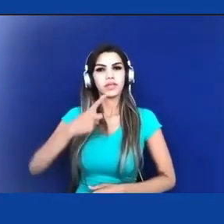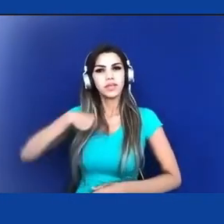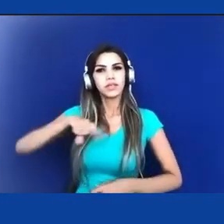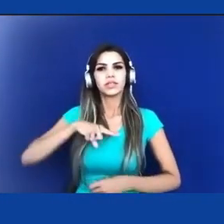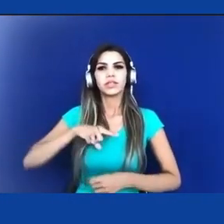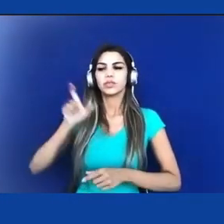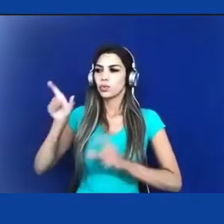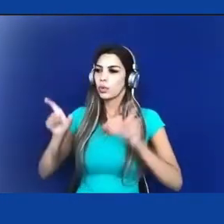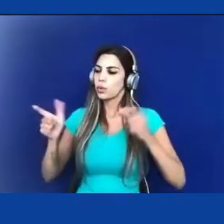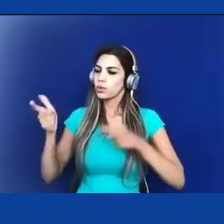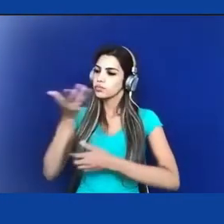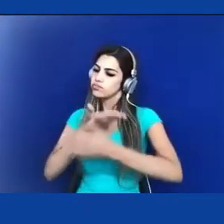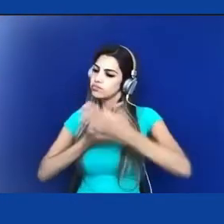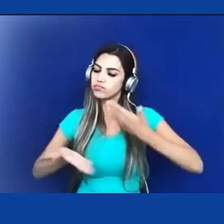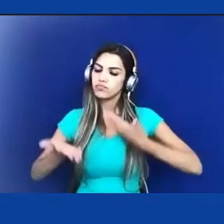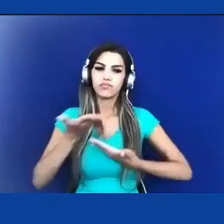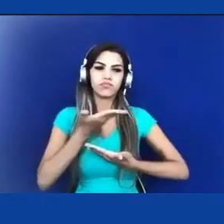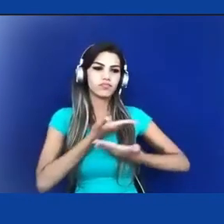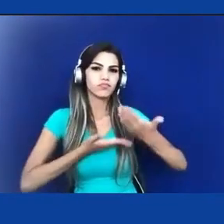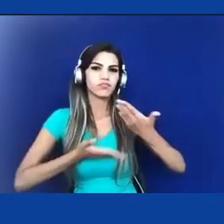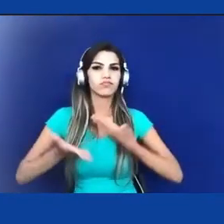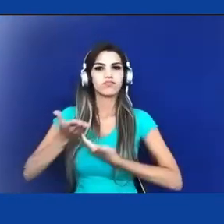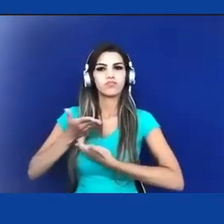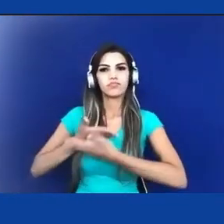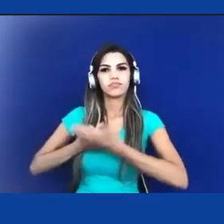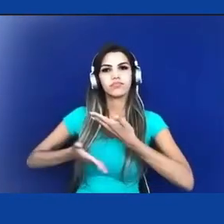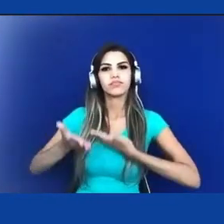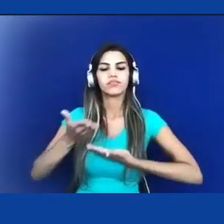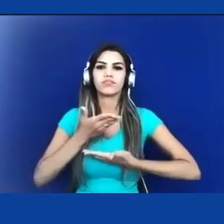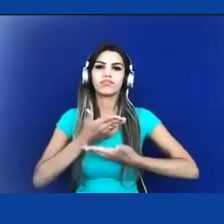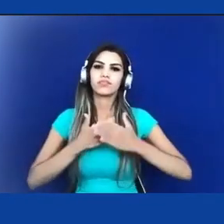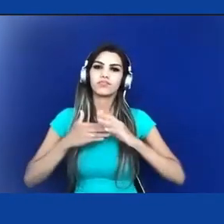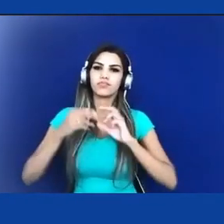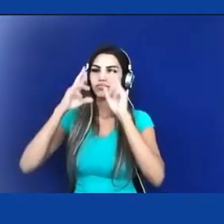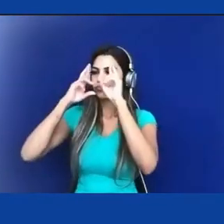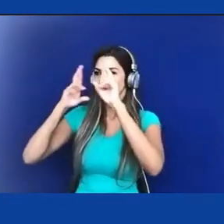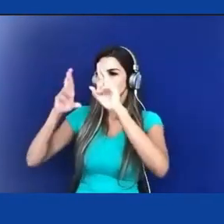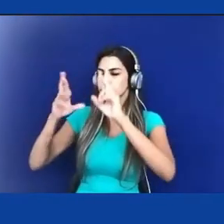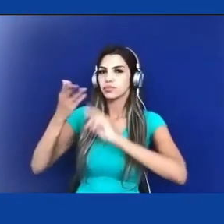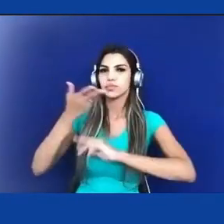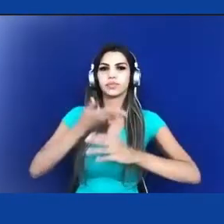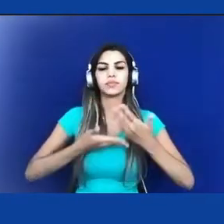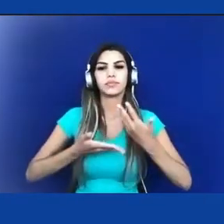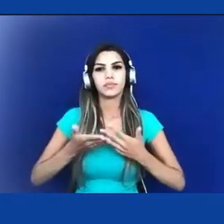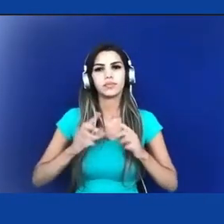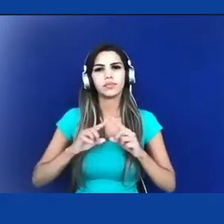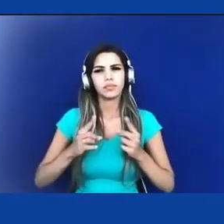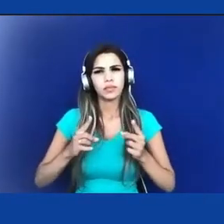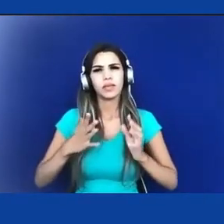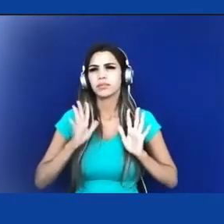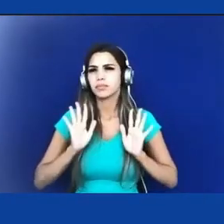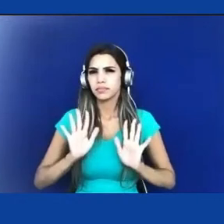mais difícil que isso fosse. com isso, eu também não quero dizer que nós